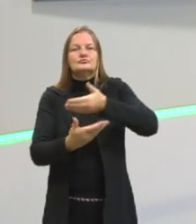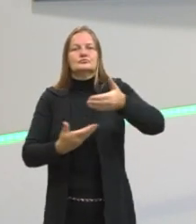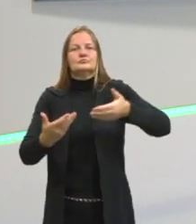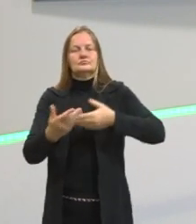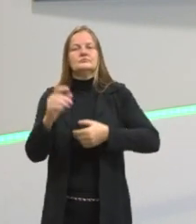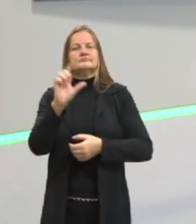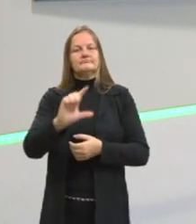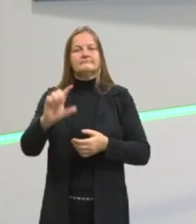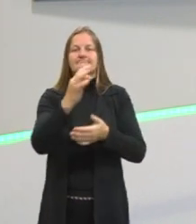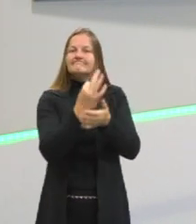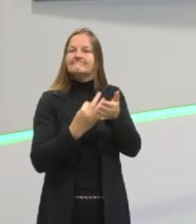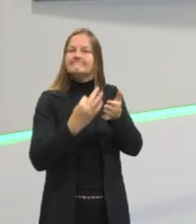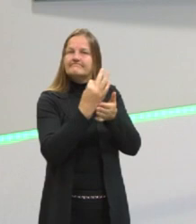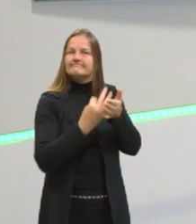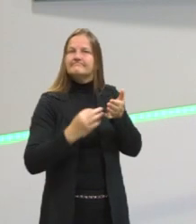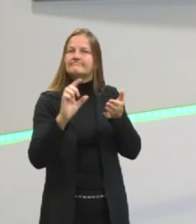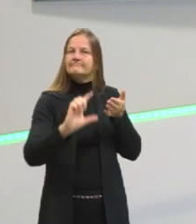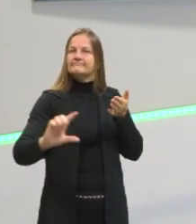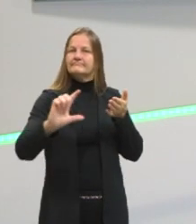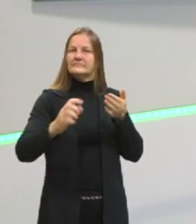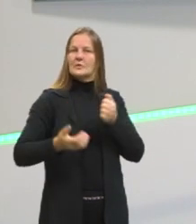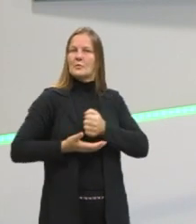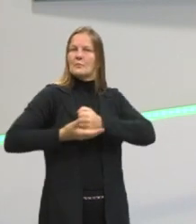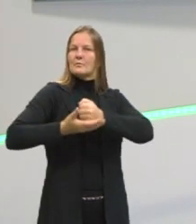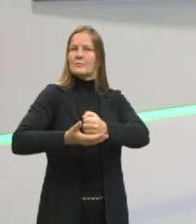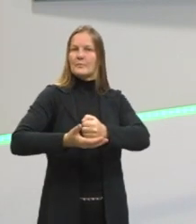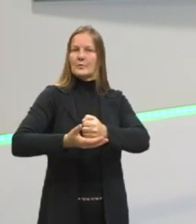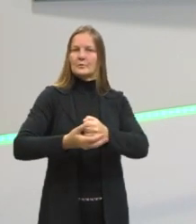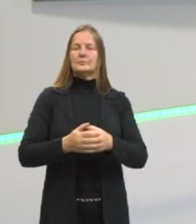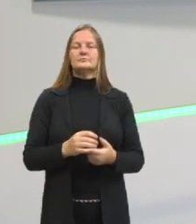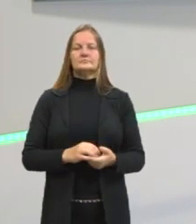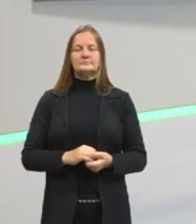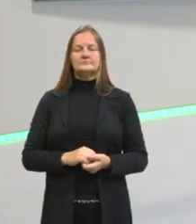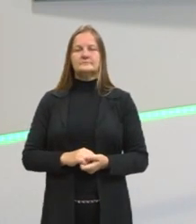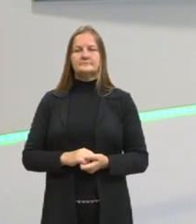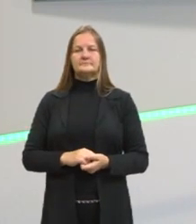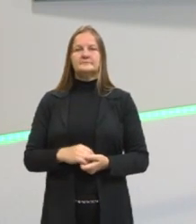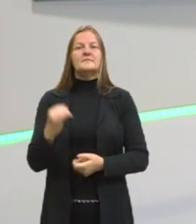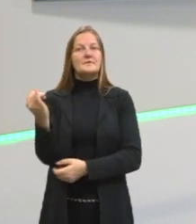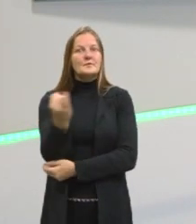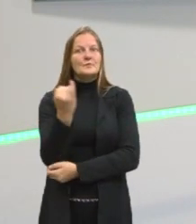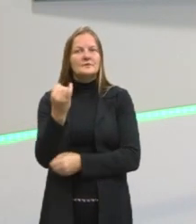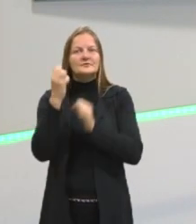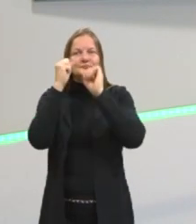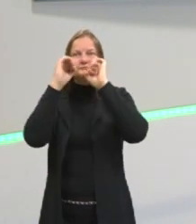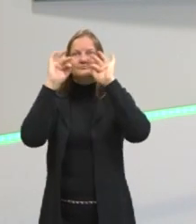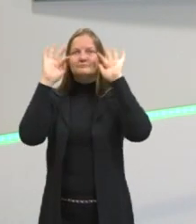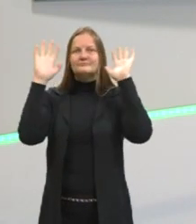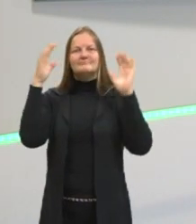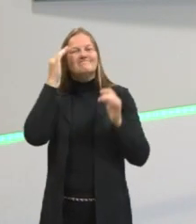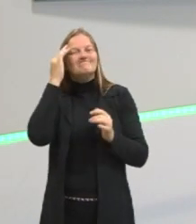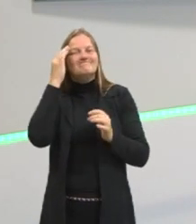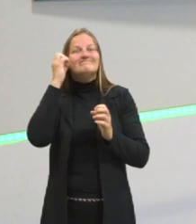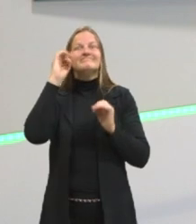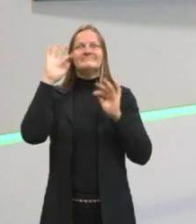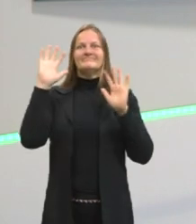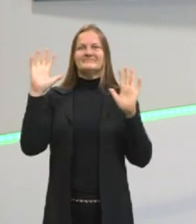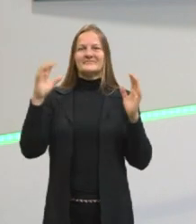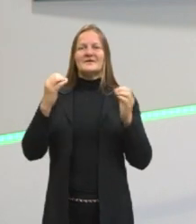literários como textos de apoio para a questão. E é importante essa compreensão desses sentidos